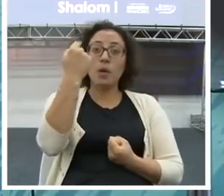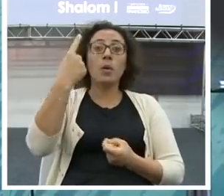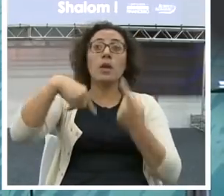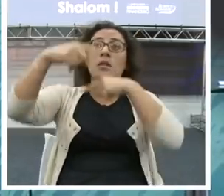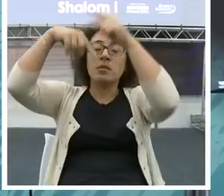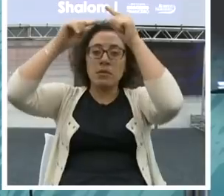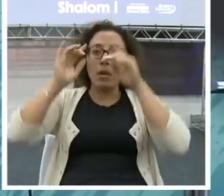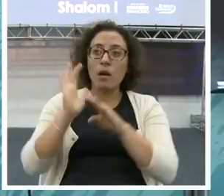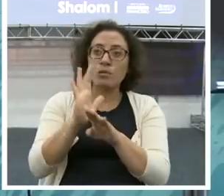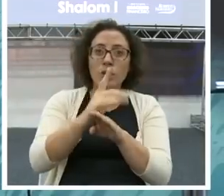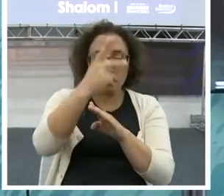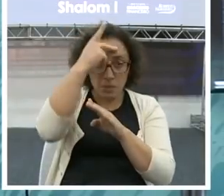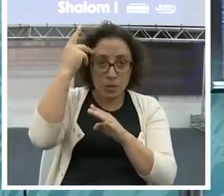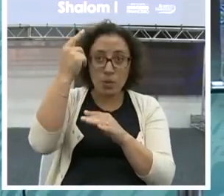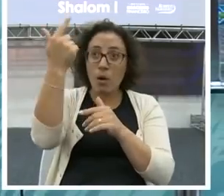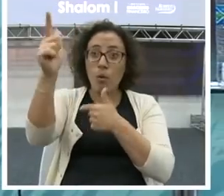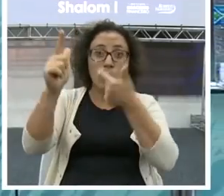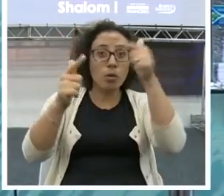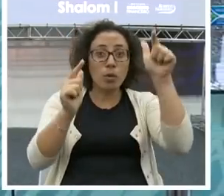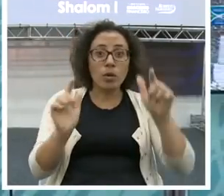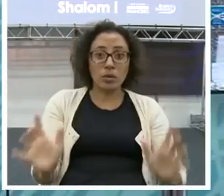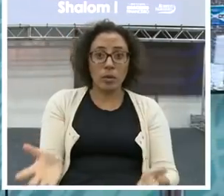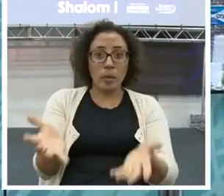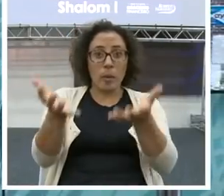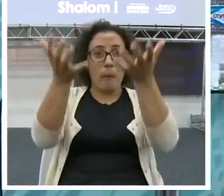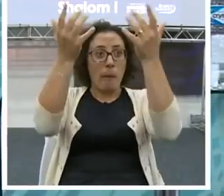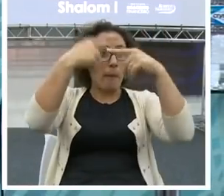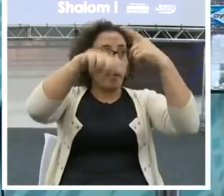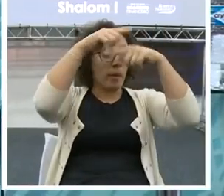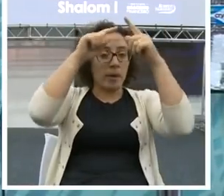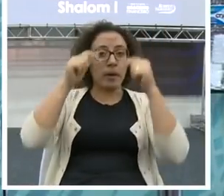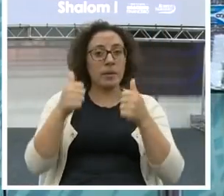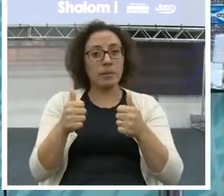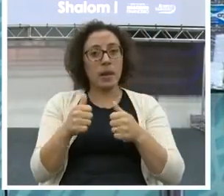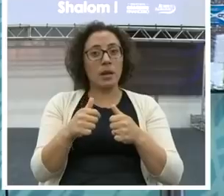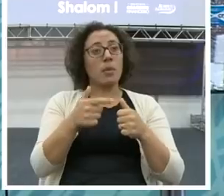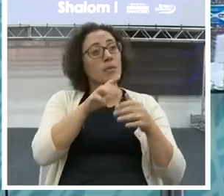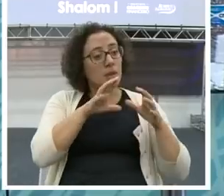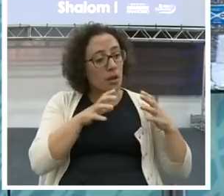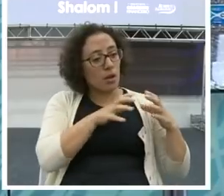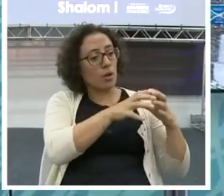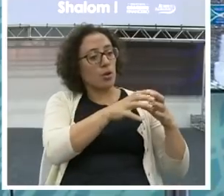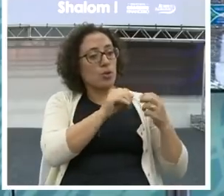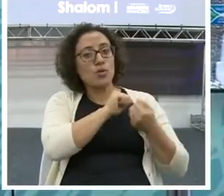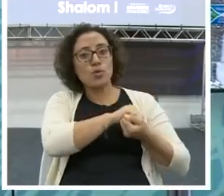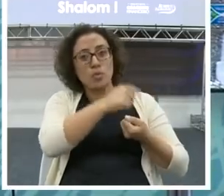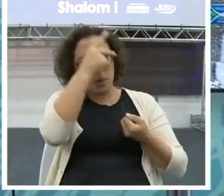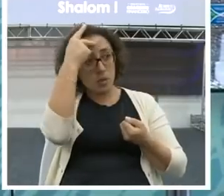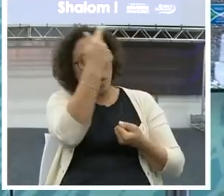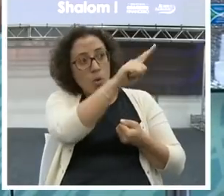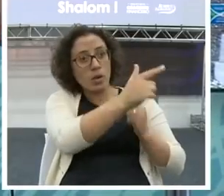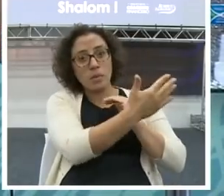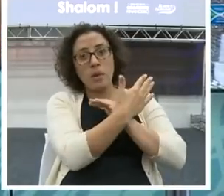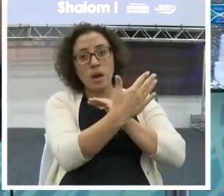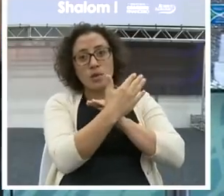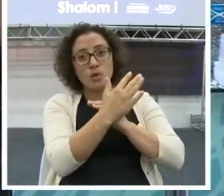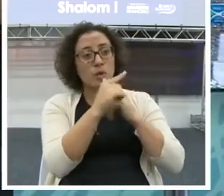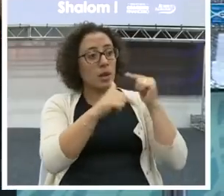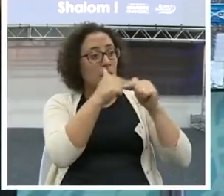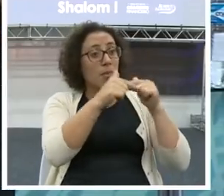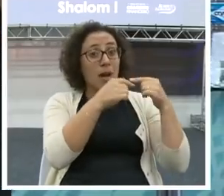preenchem, elas estão conectadas. E aí, você tem que ter pessoas capacitadas, competentes, corretas,